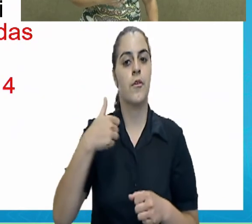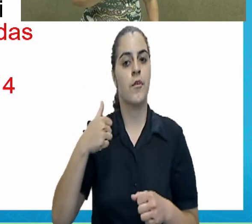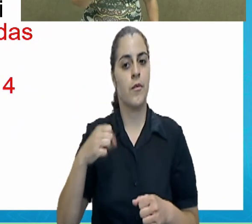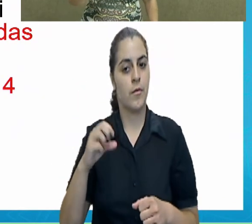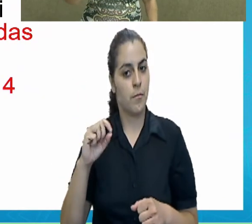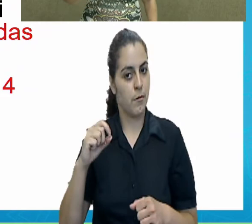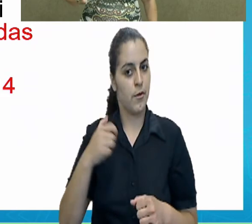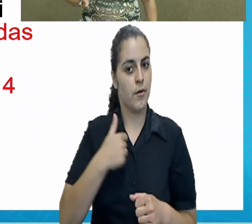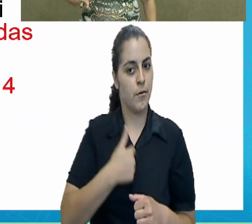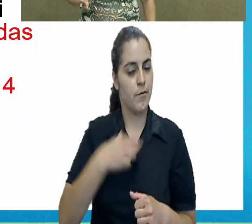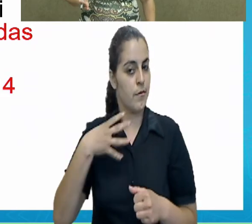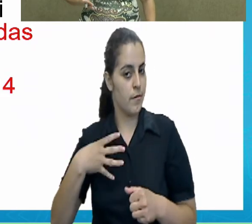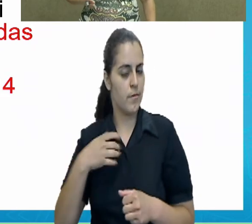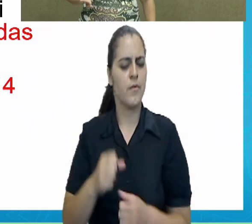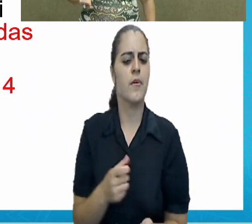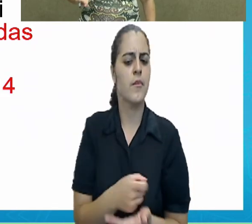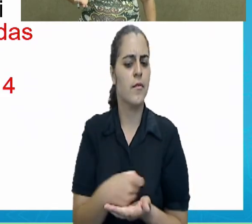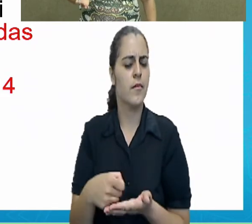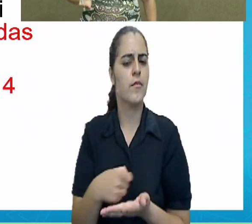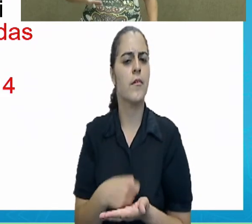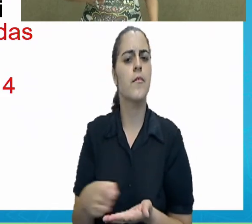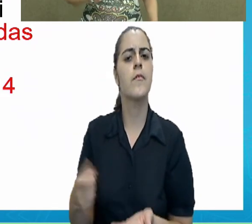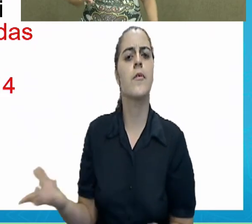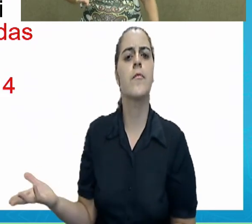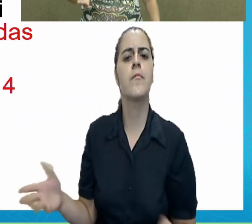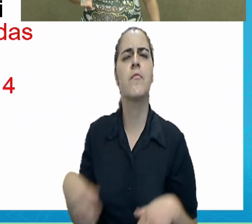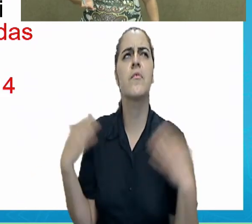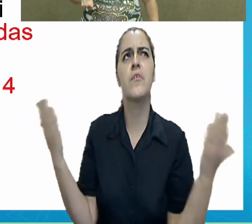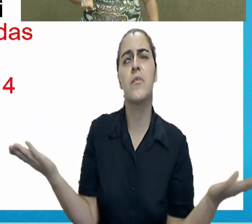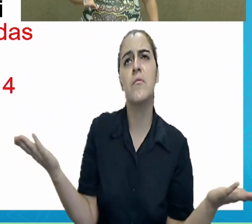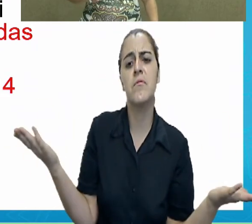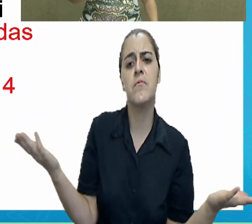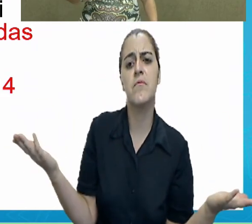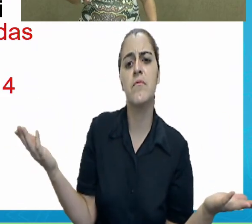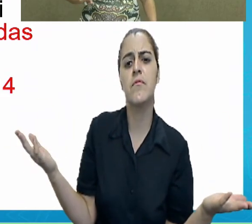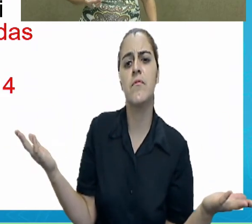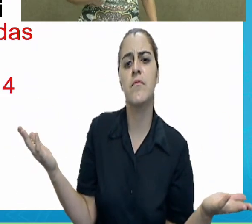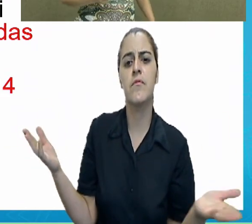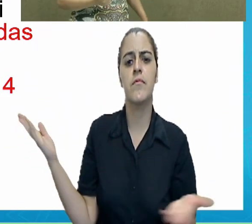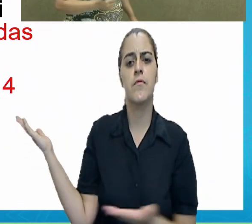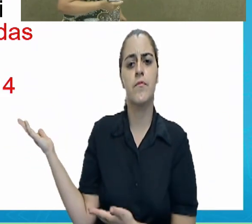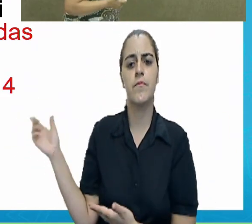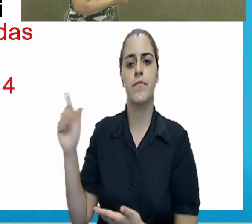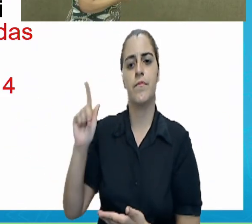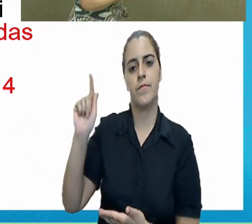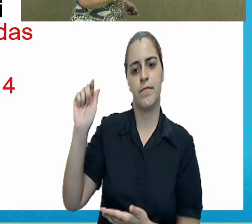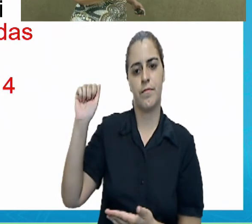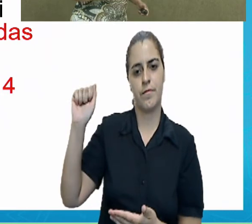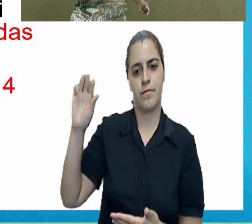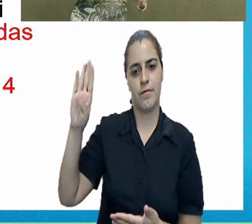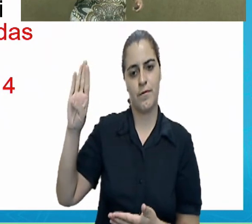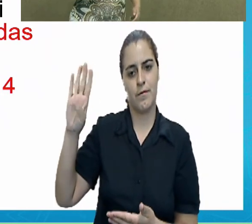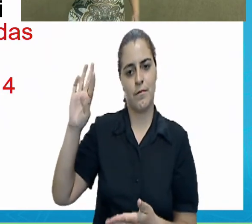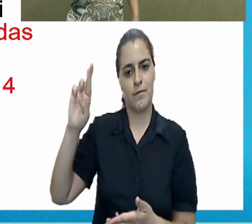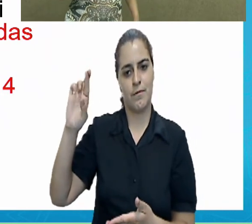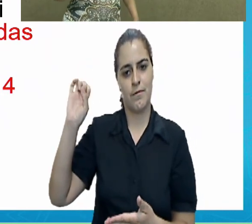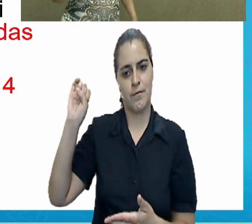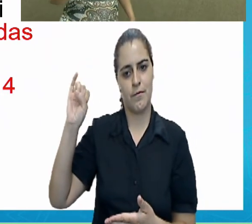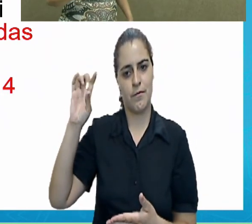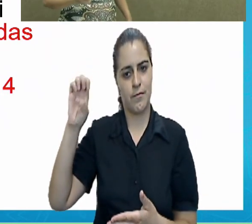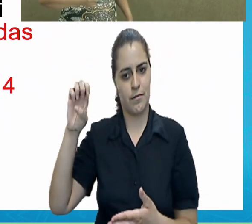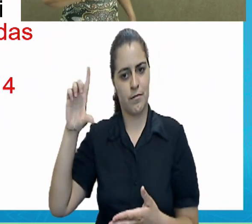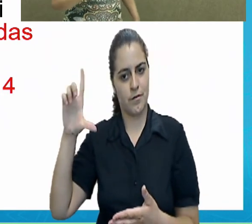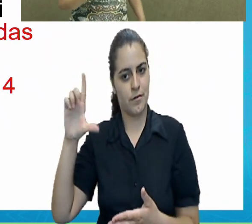quem escreveu a notícia? Quem escreveu foi Gabriel Toscano, o